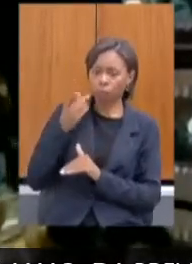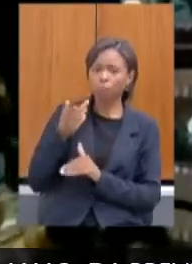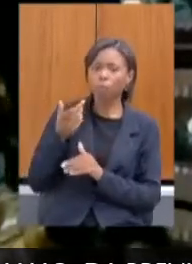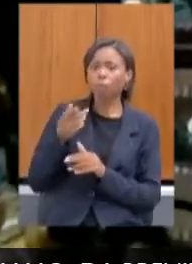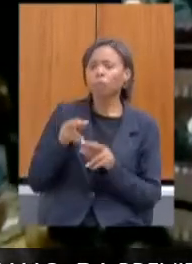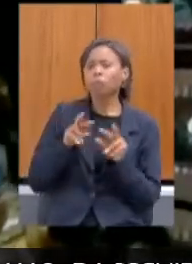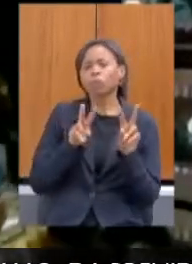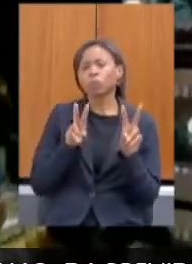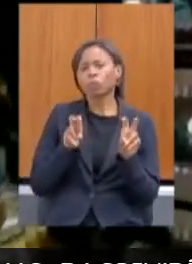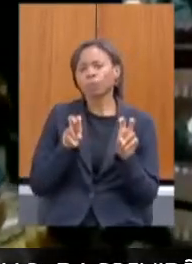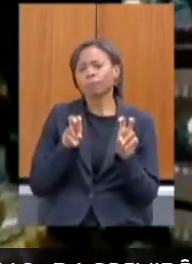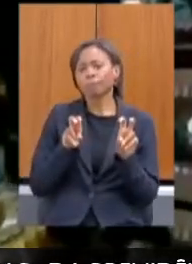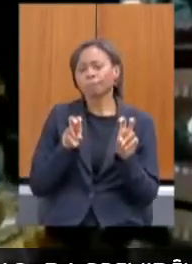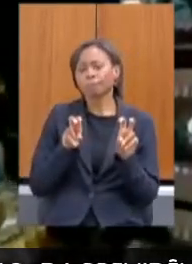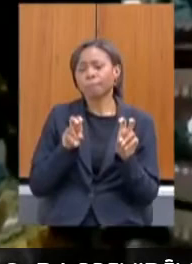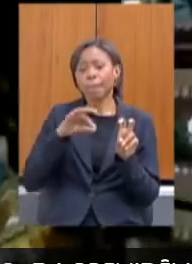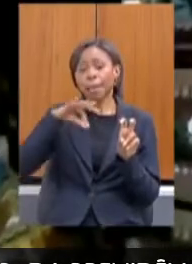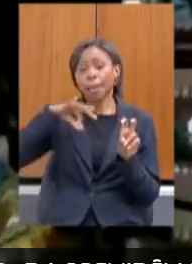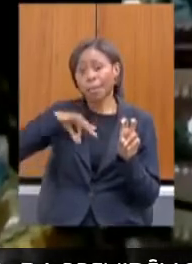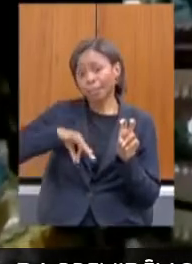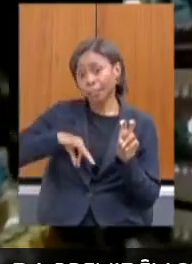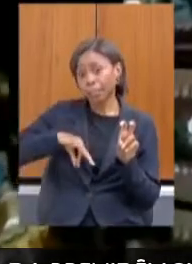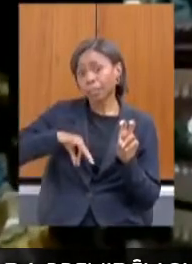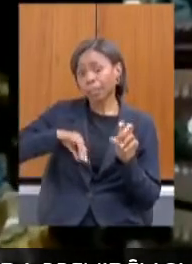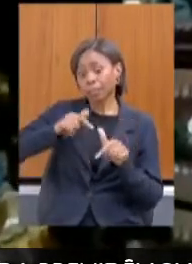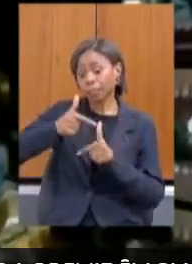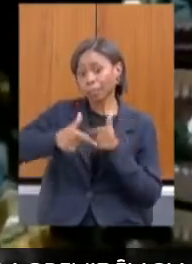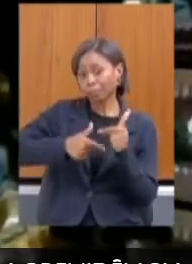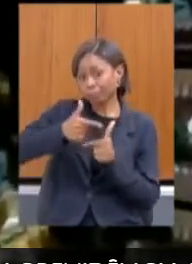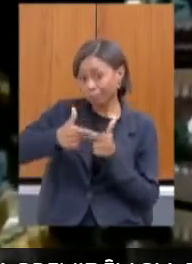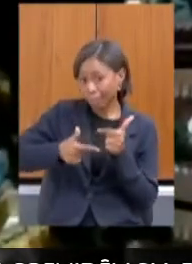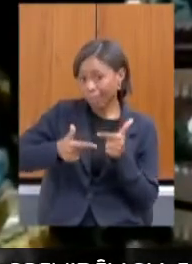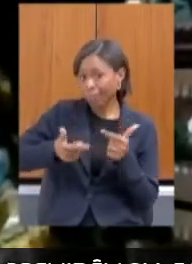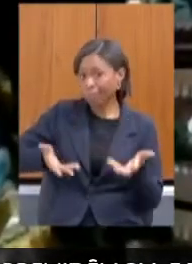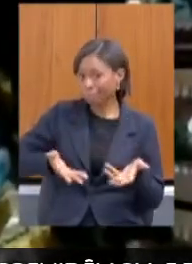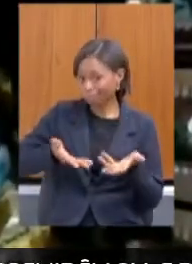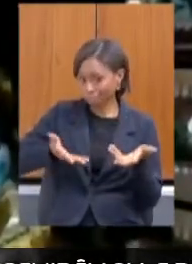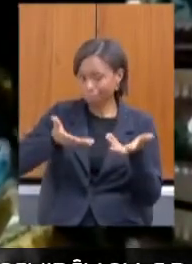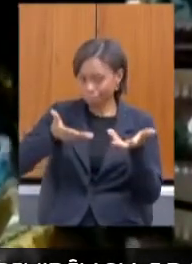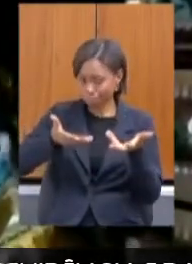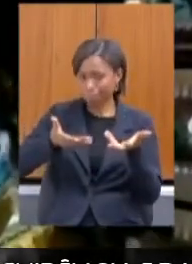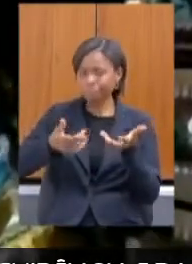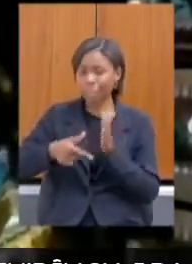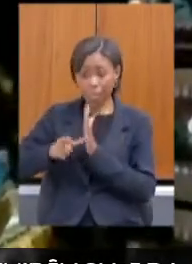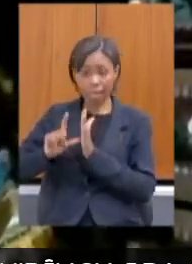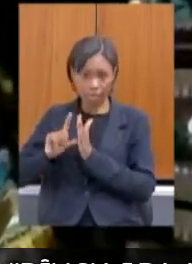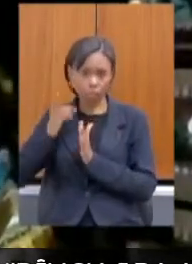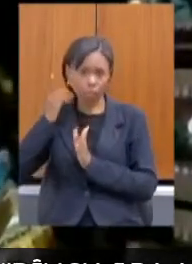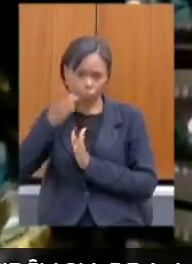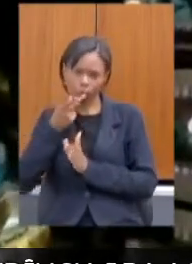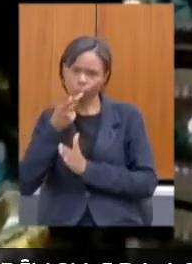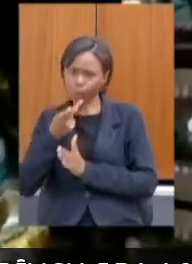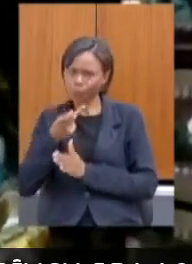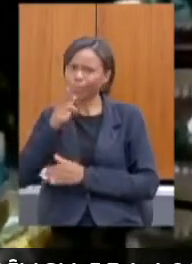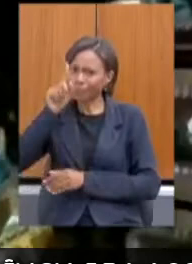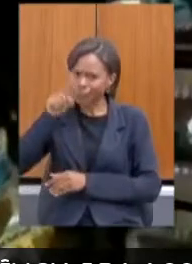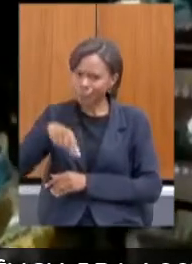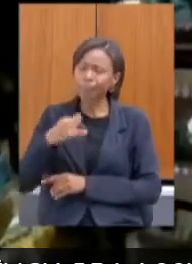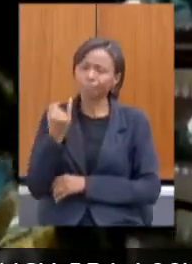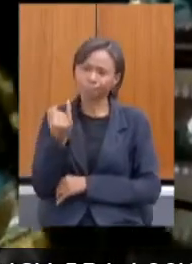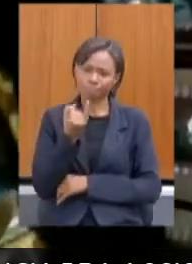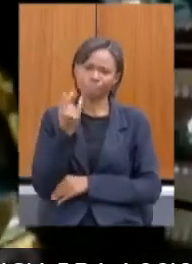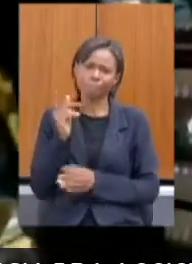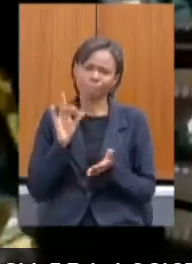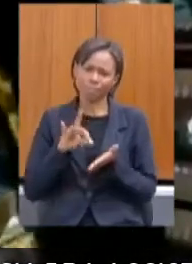de renda e emprego. Os que me antecederam trouxeram isso e é extremamente importante, essa